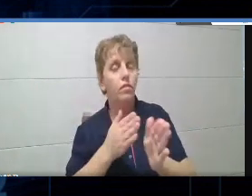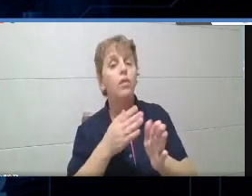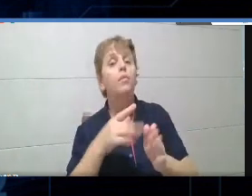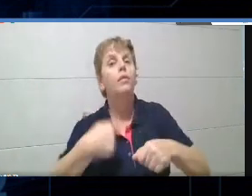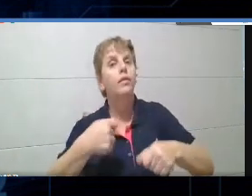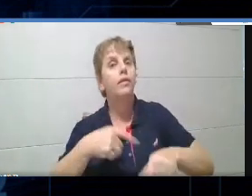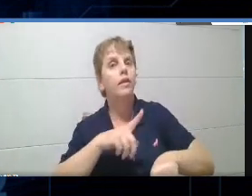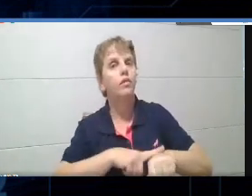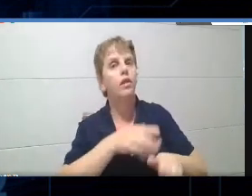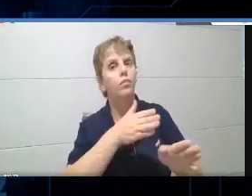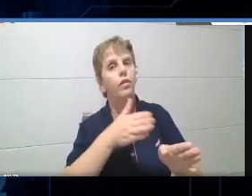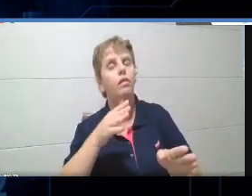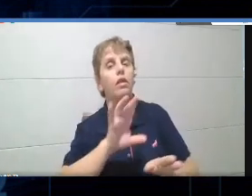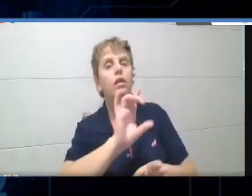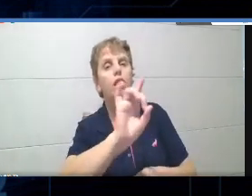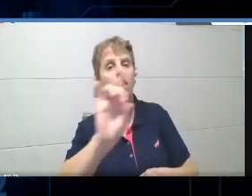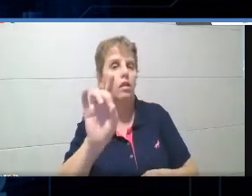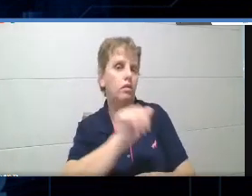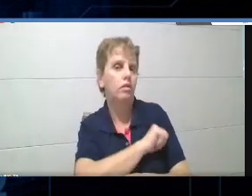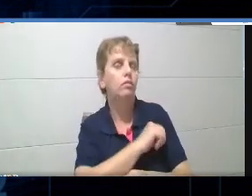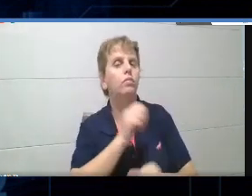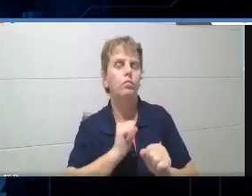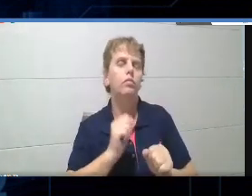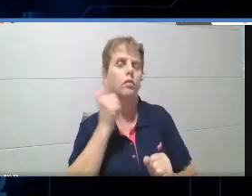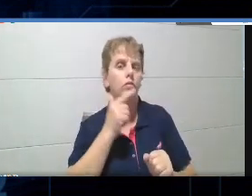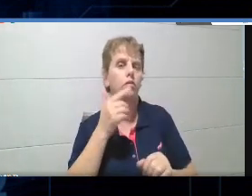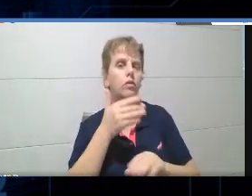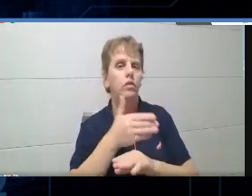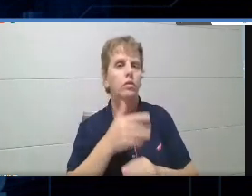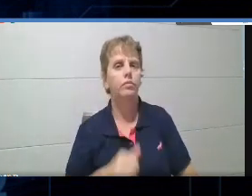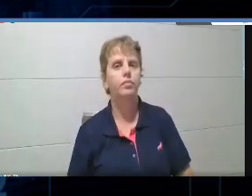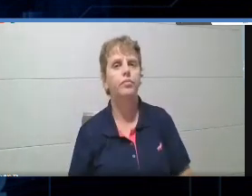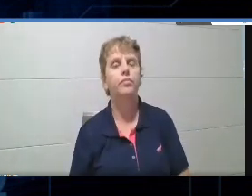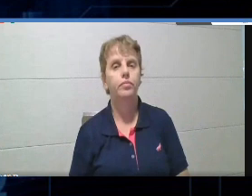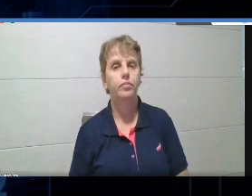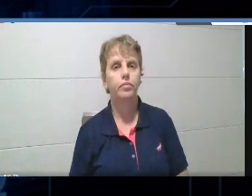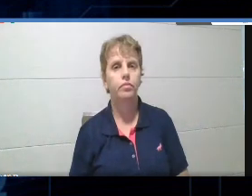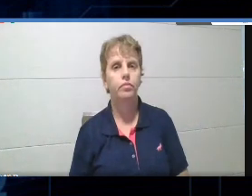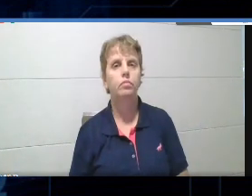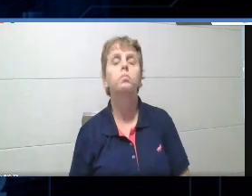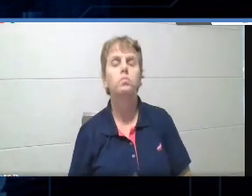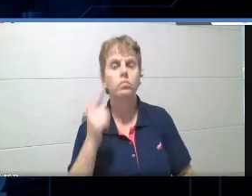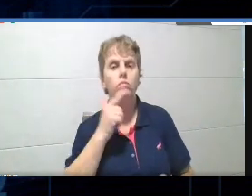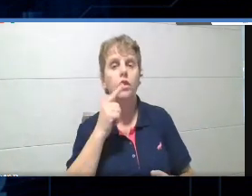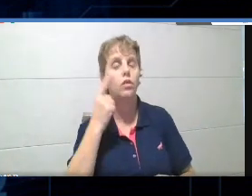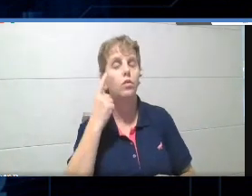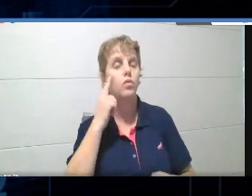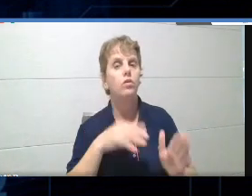uma tarefa e cada aluno entra no momento que mais for conveniente. Até a data final, né?